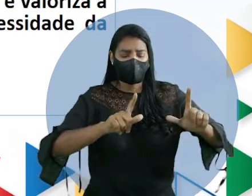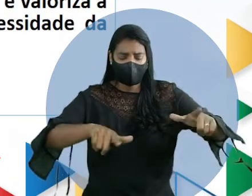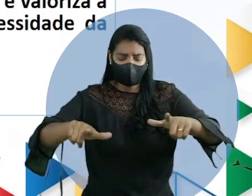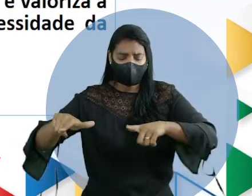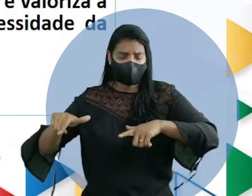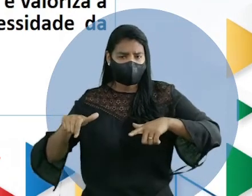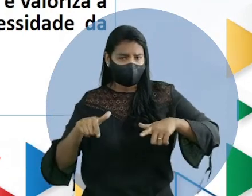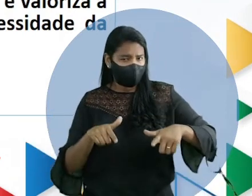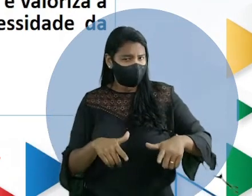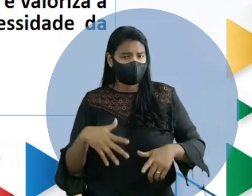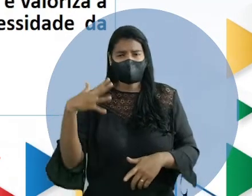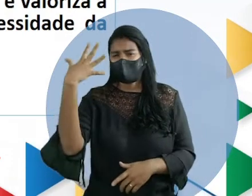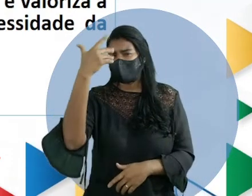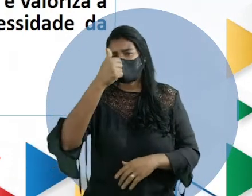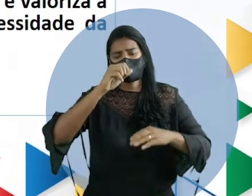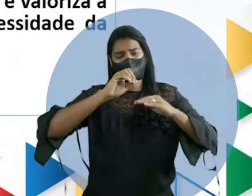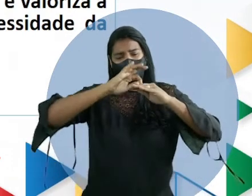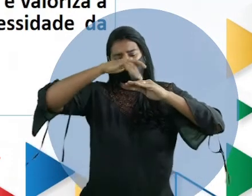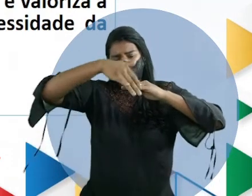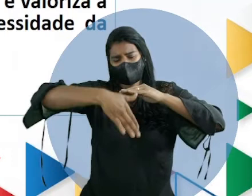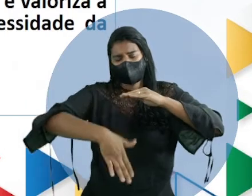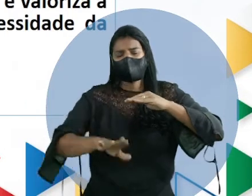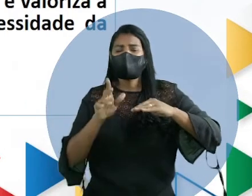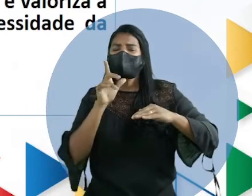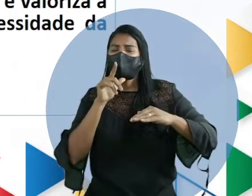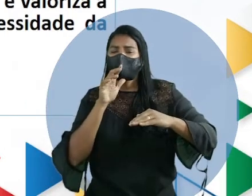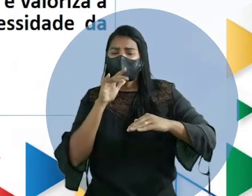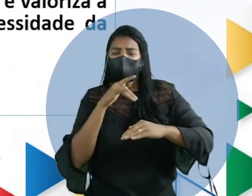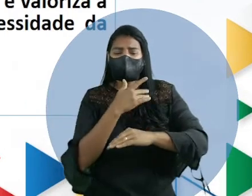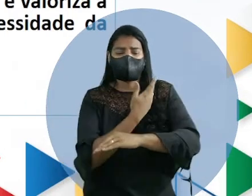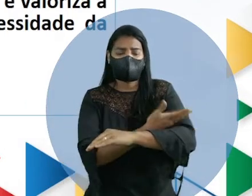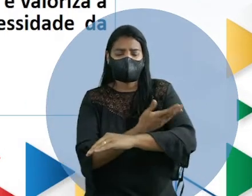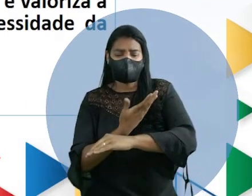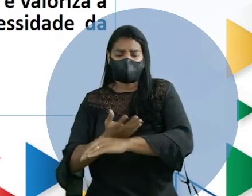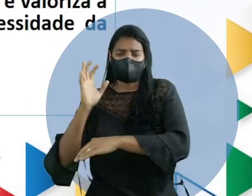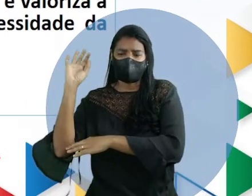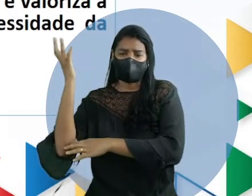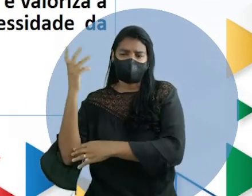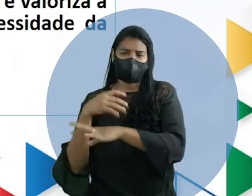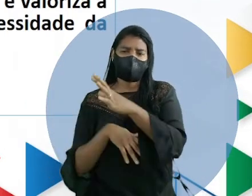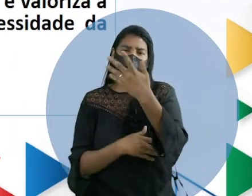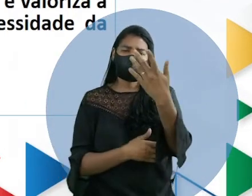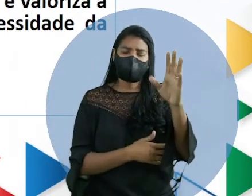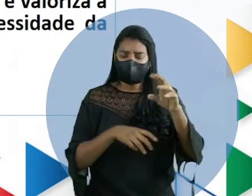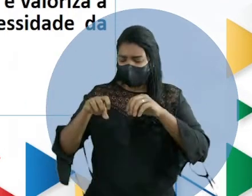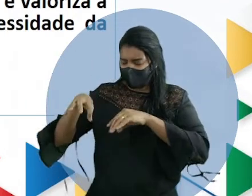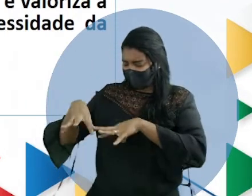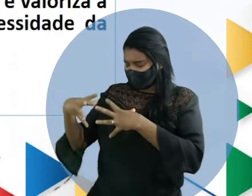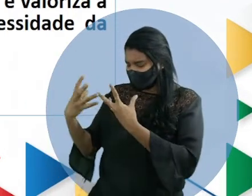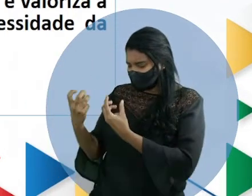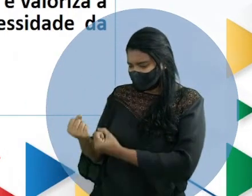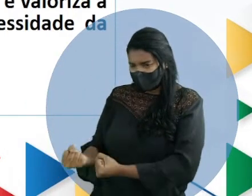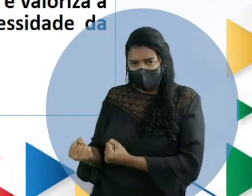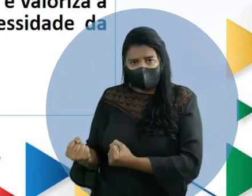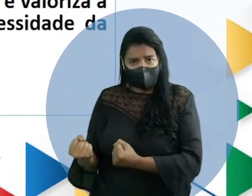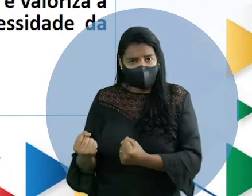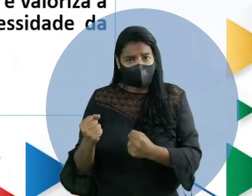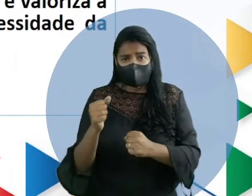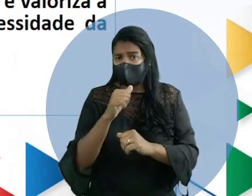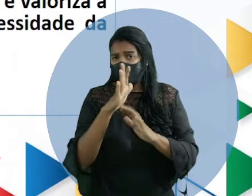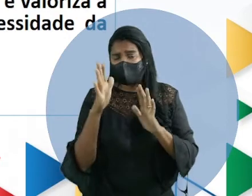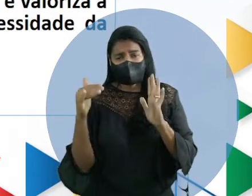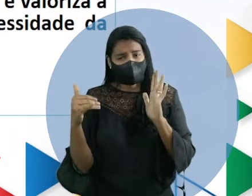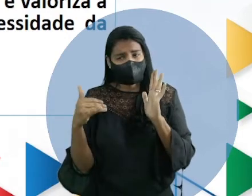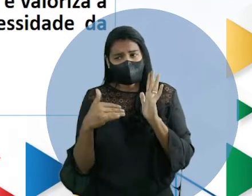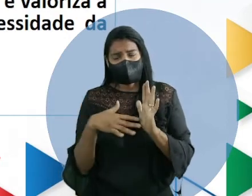lindos. É cachoeira, é um pedacinho da Mata Atlântica, é um pedacinho da Caatinga. Então, a gente tem um pouco de tudo aqui